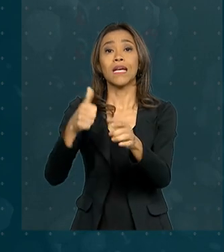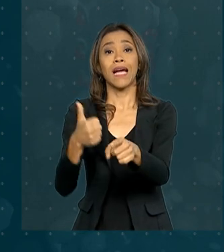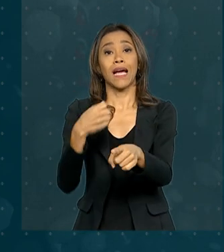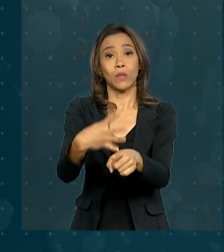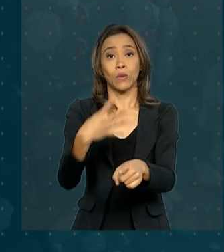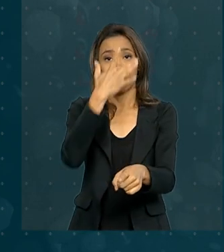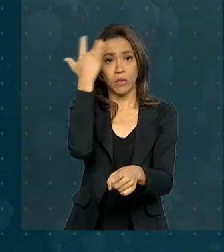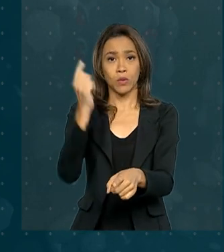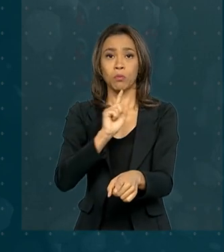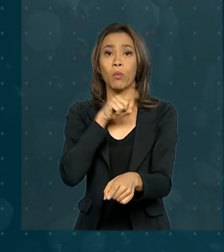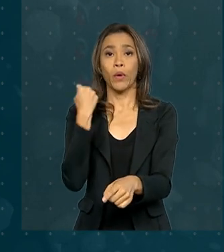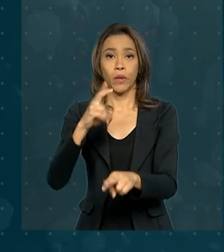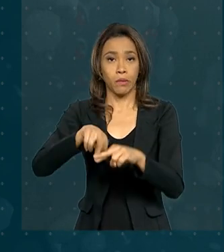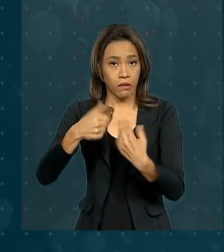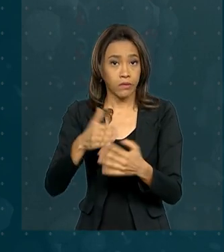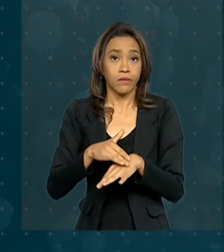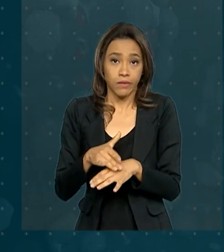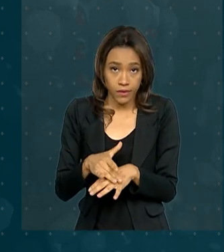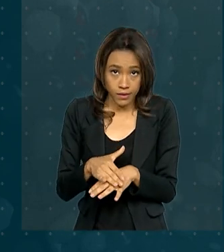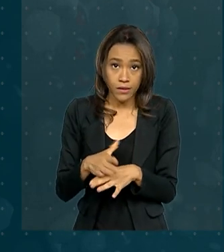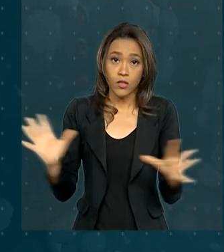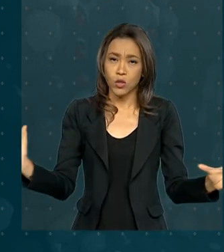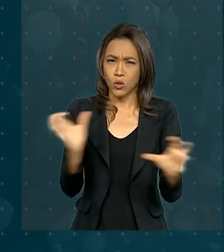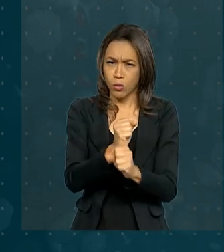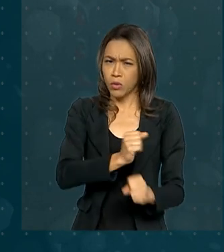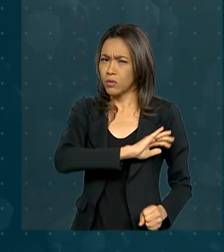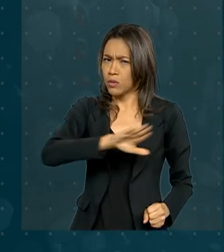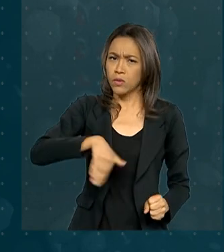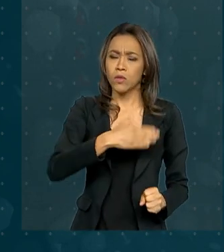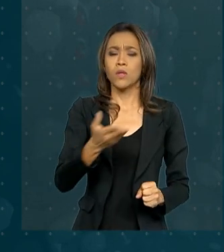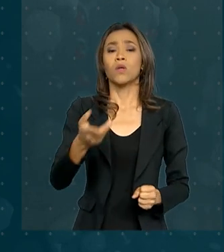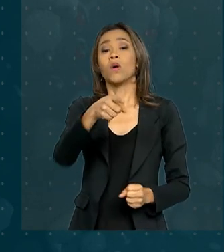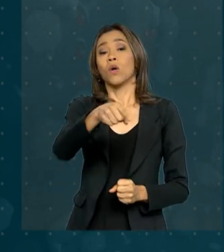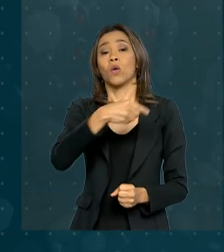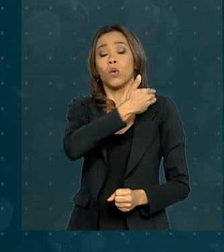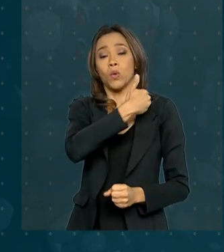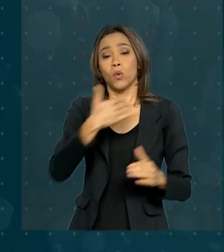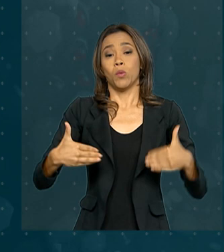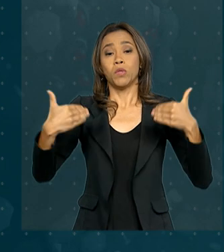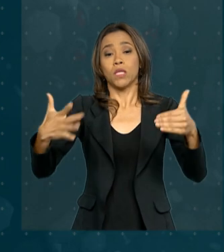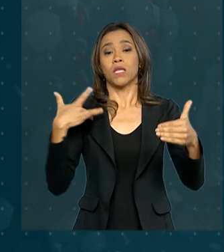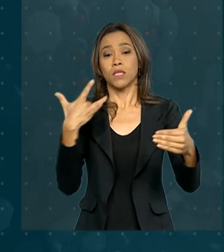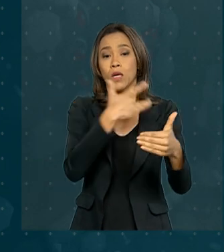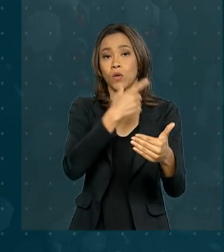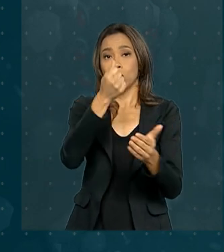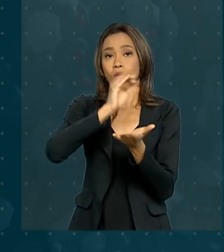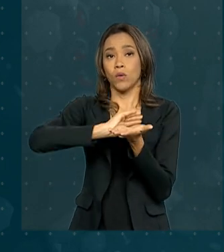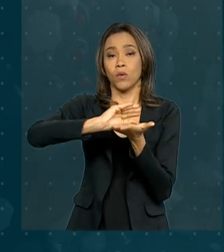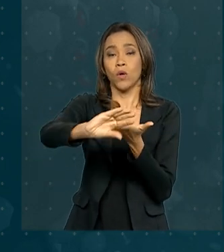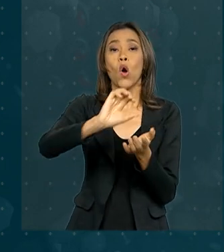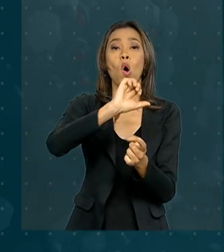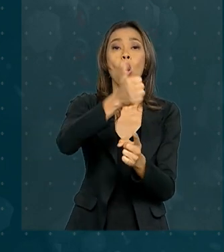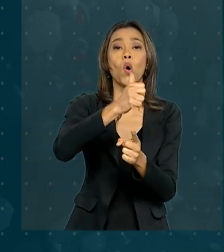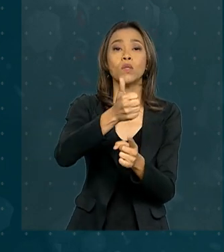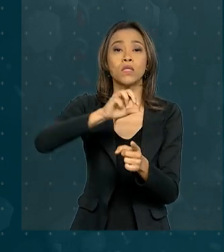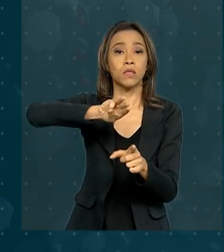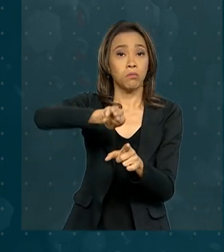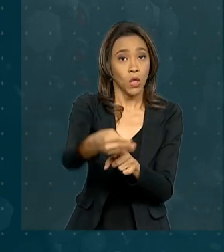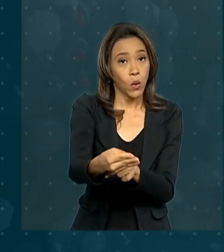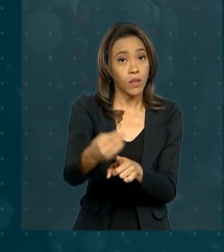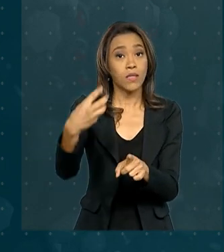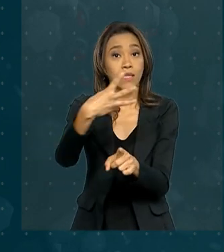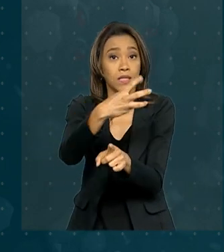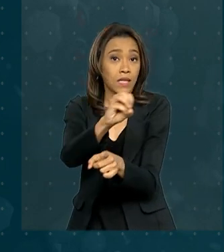morreram por conta da doença. Ao todo, o Ministério da Saúde vai enviar aos estados 11 milhões e 300 mil